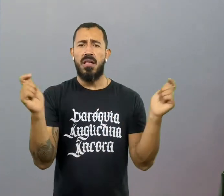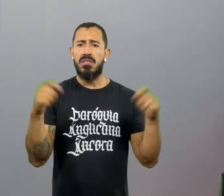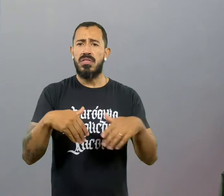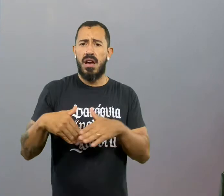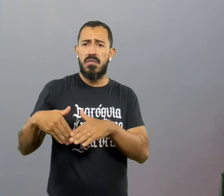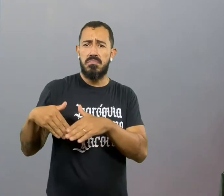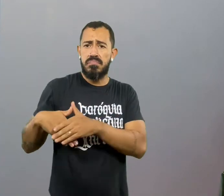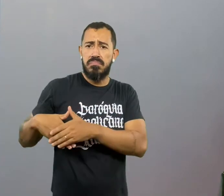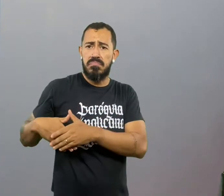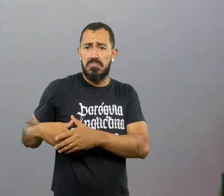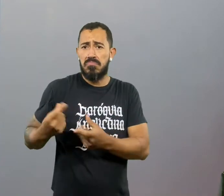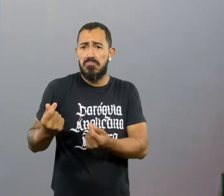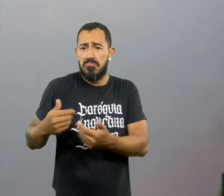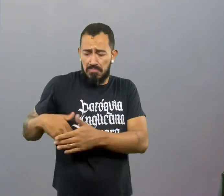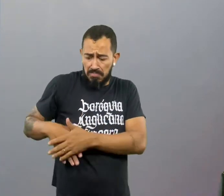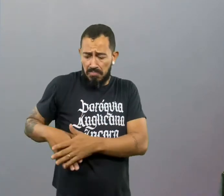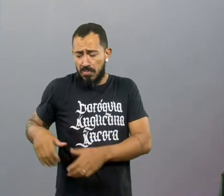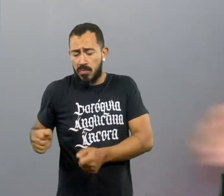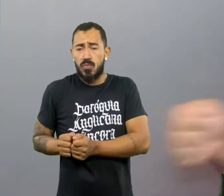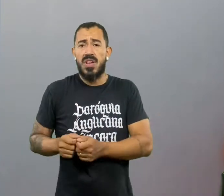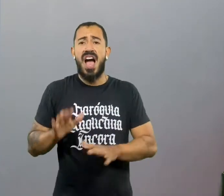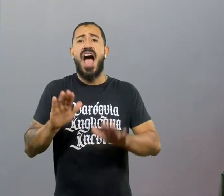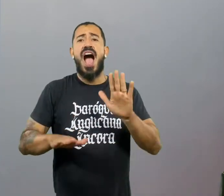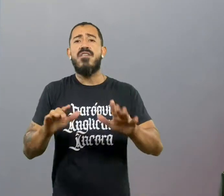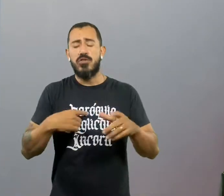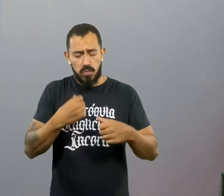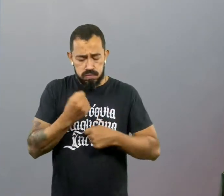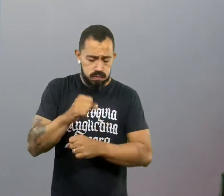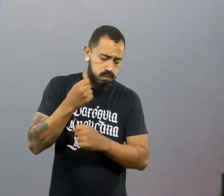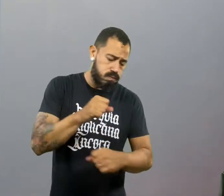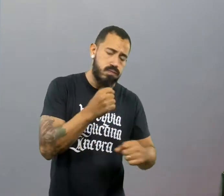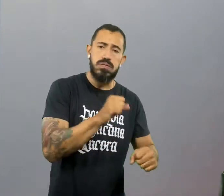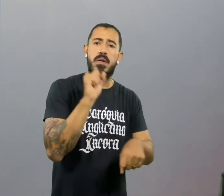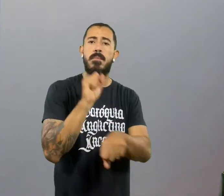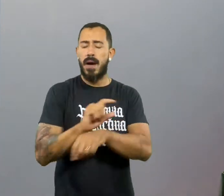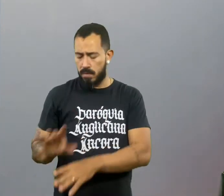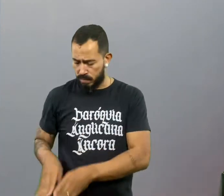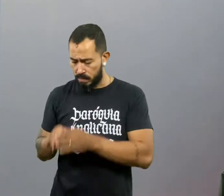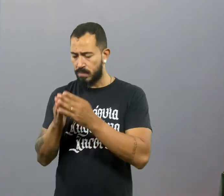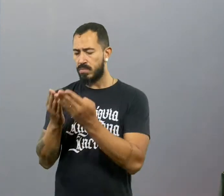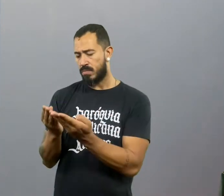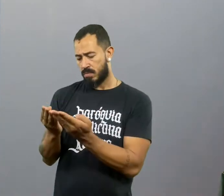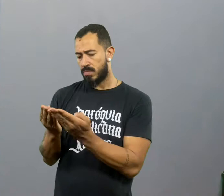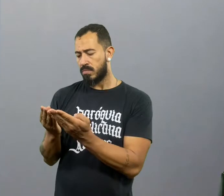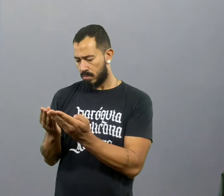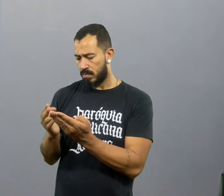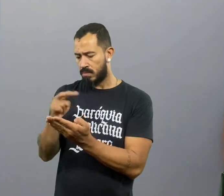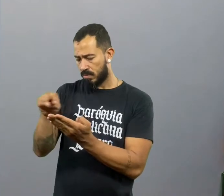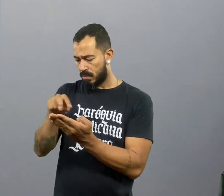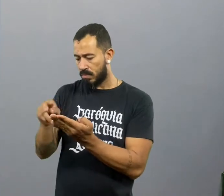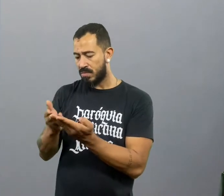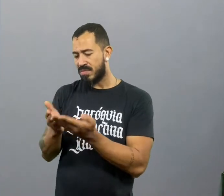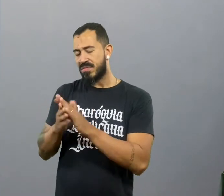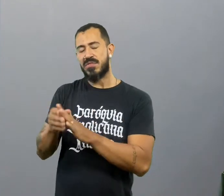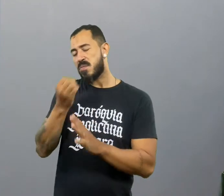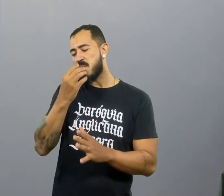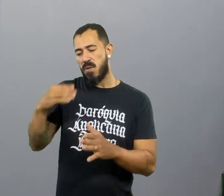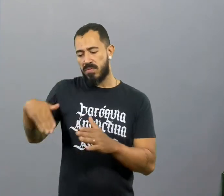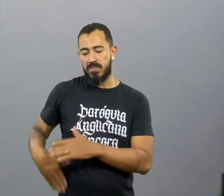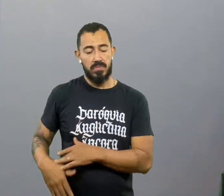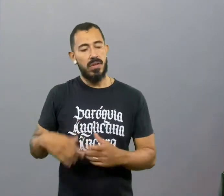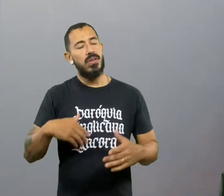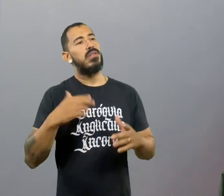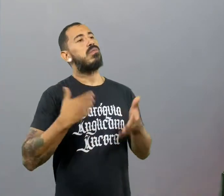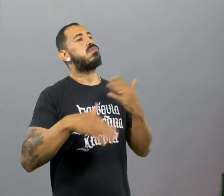aí. Dentro de casa, eu abro, não estou valendo a casa, paro, abro, leio, três, fecho, coloco no bolso de